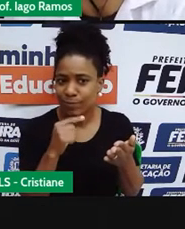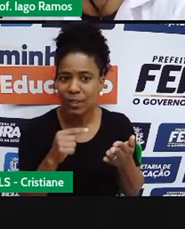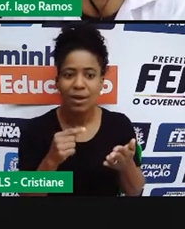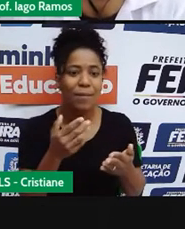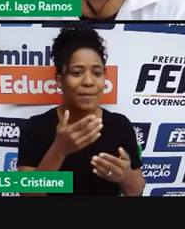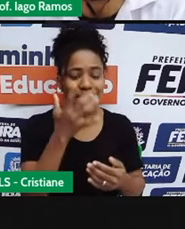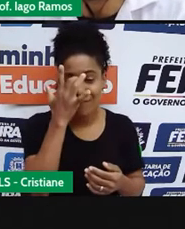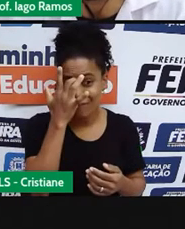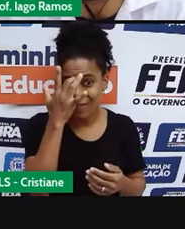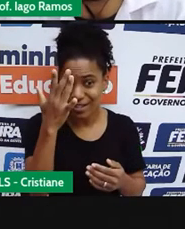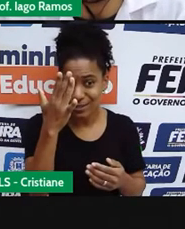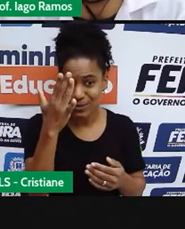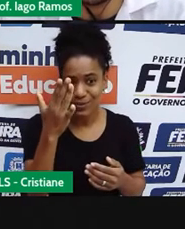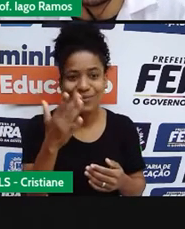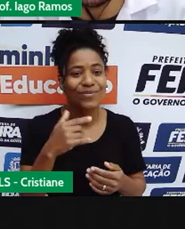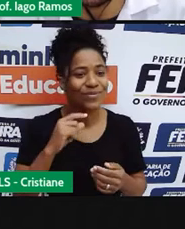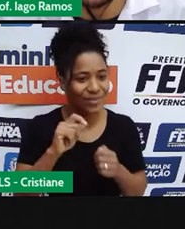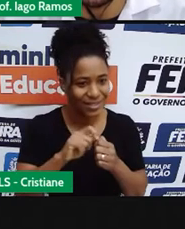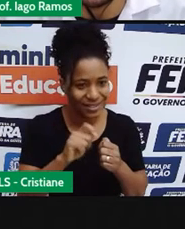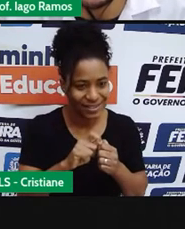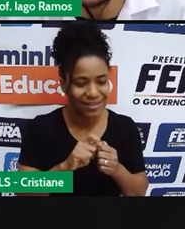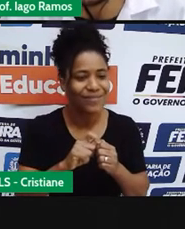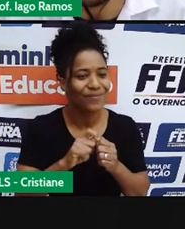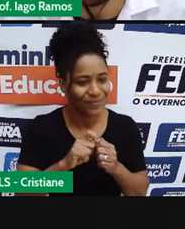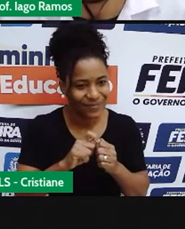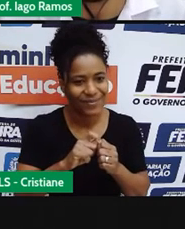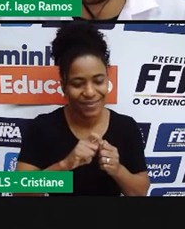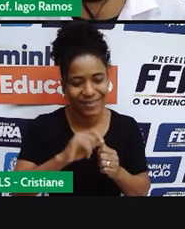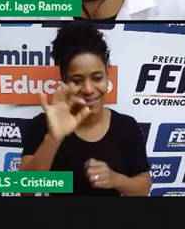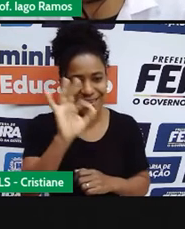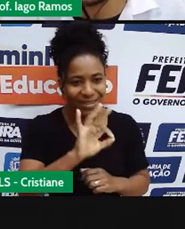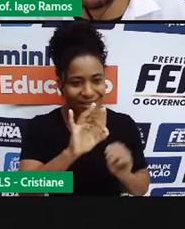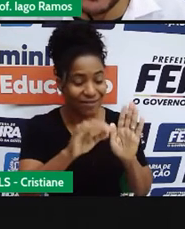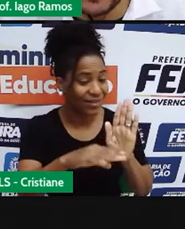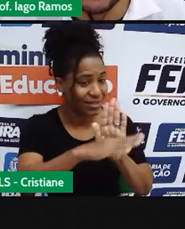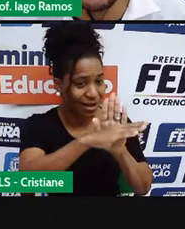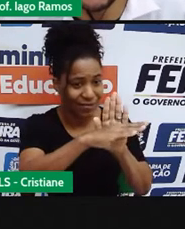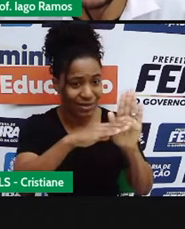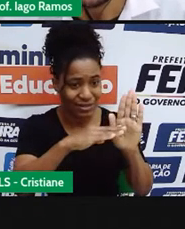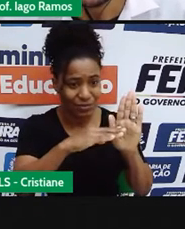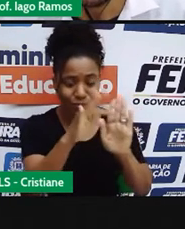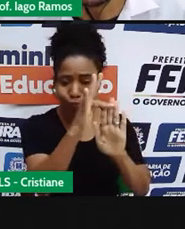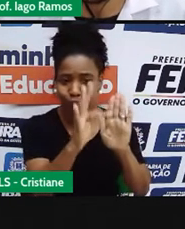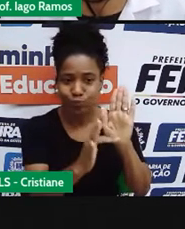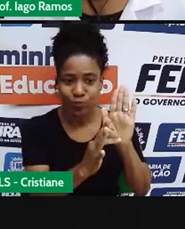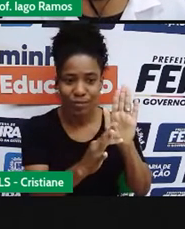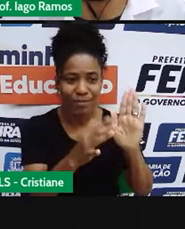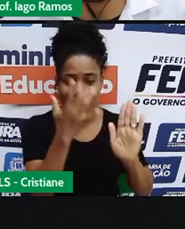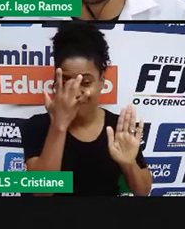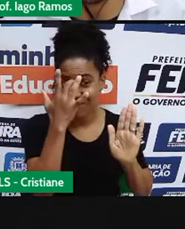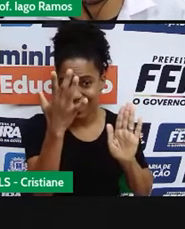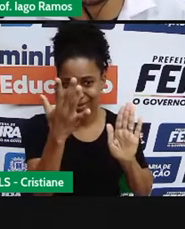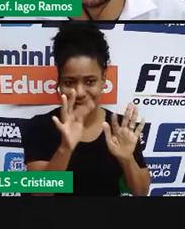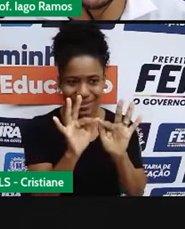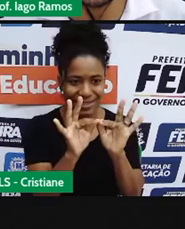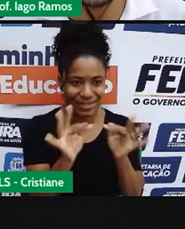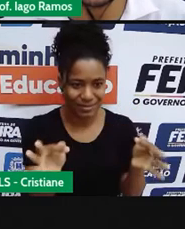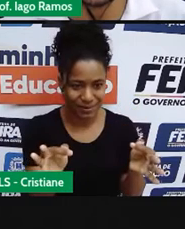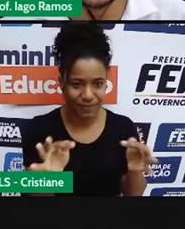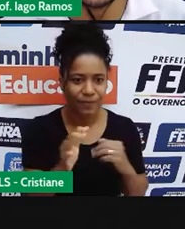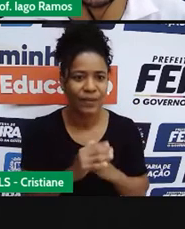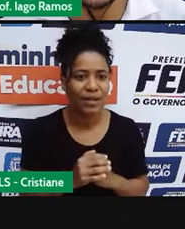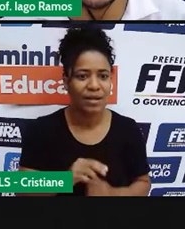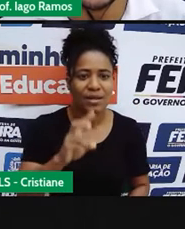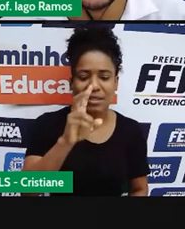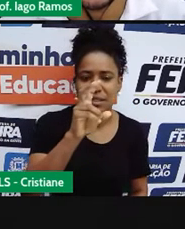fazer isso sem a calculadora de uma forma mais simples, tá? Então, como é que eu faço 50